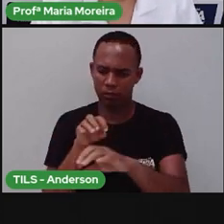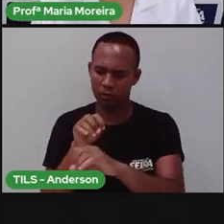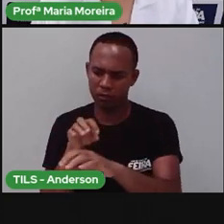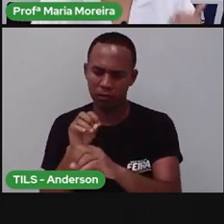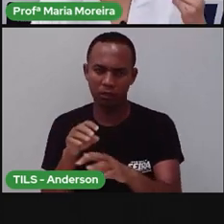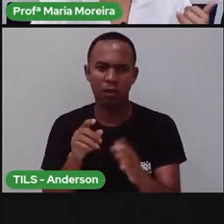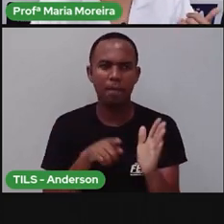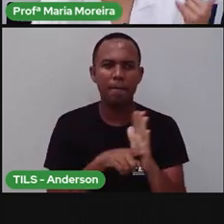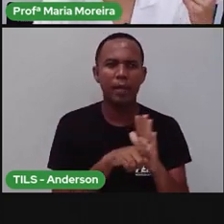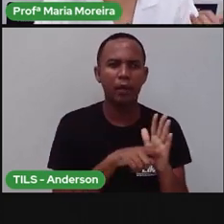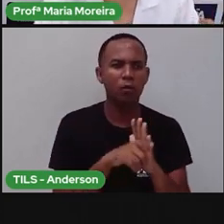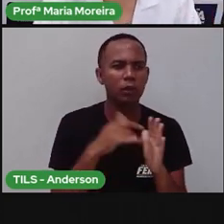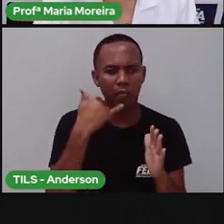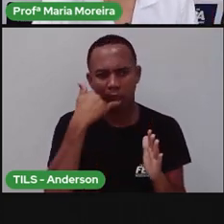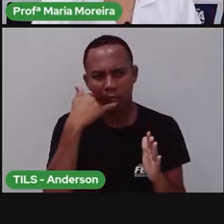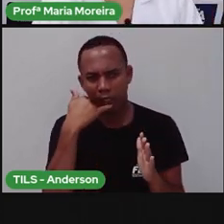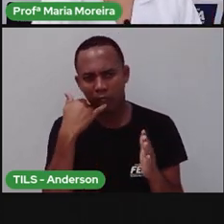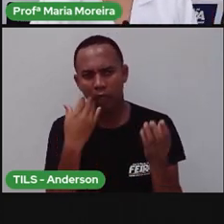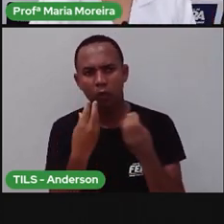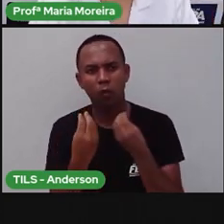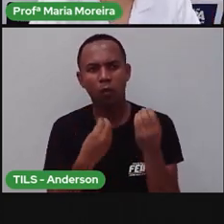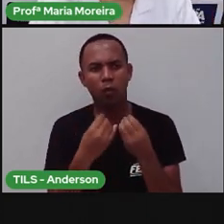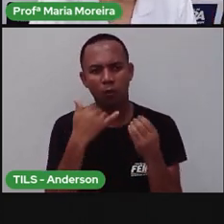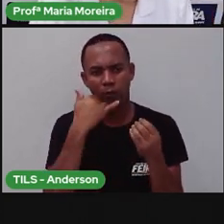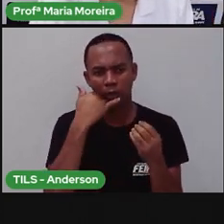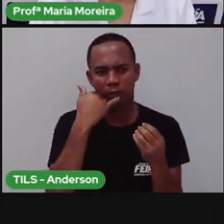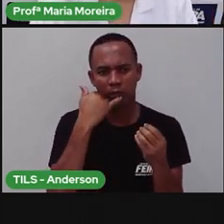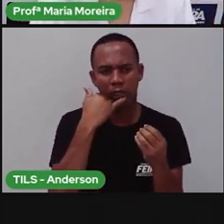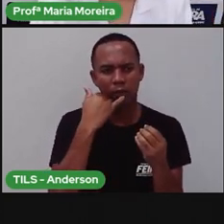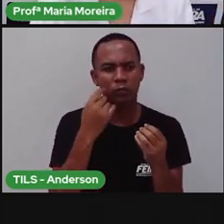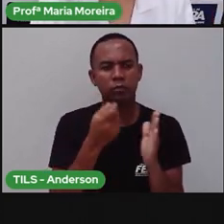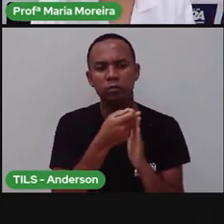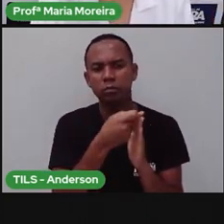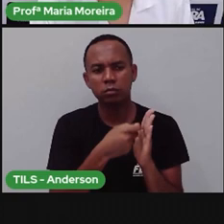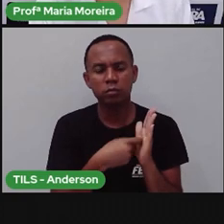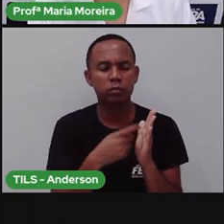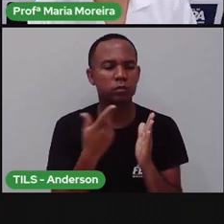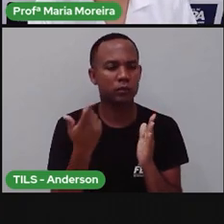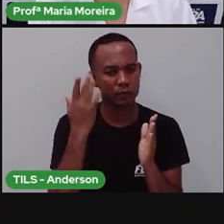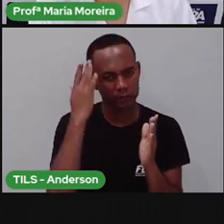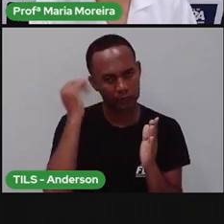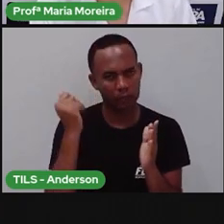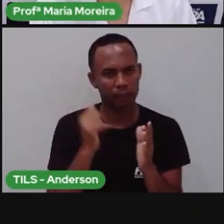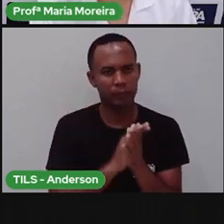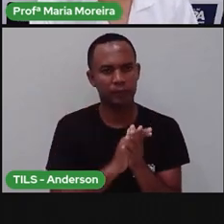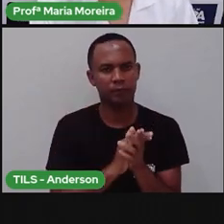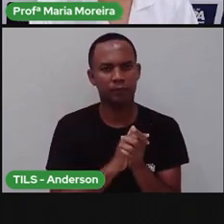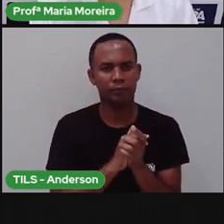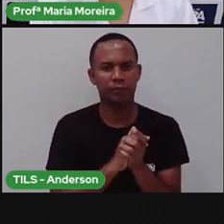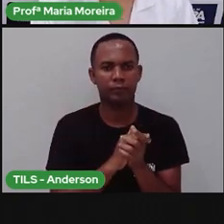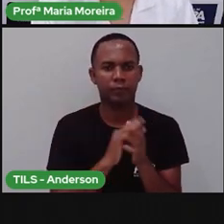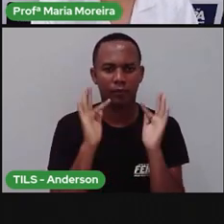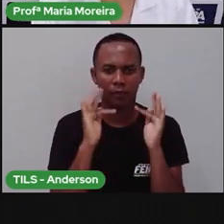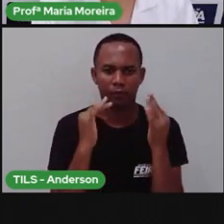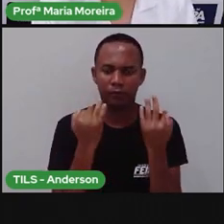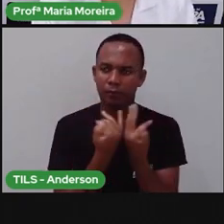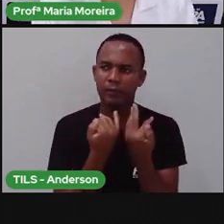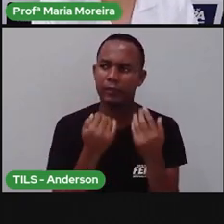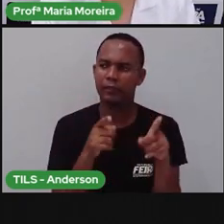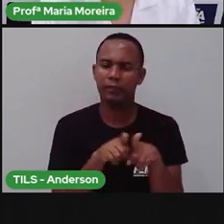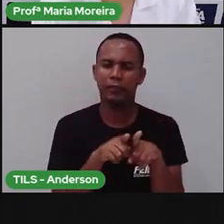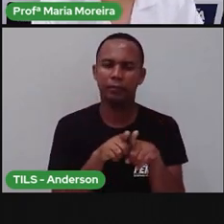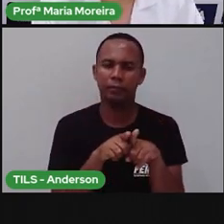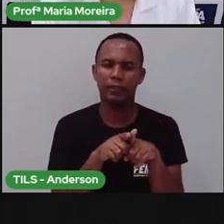é isso? A gente sempre pergunta ou liga, ah, e aí? Como é que faz tal coisa? Como é que faz? Então, isso são as receitas de família, que também